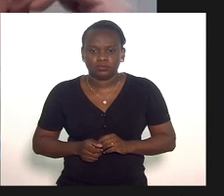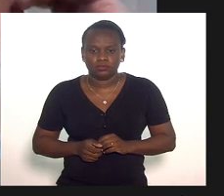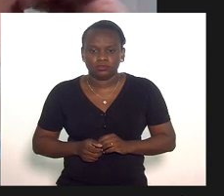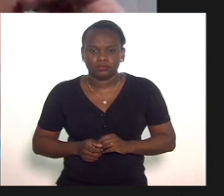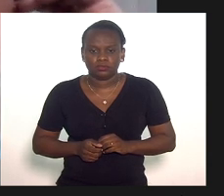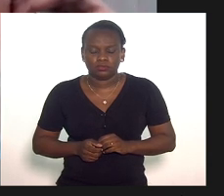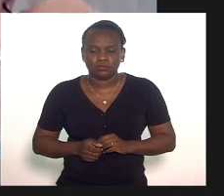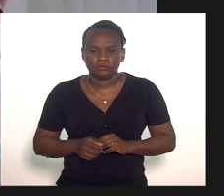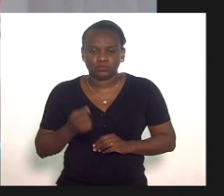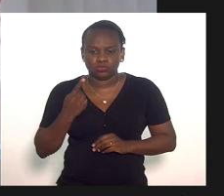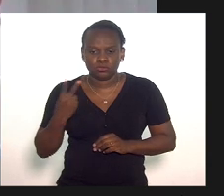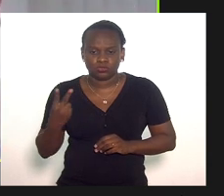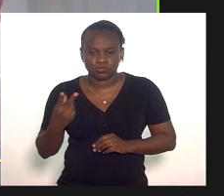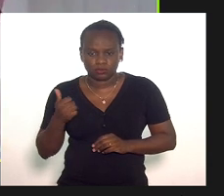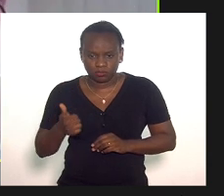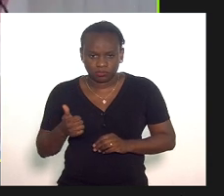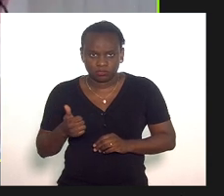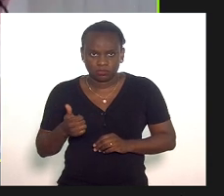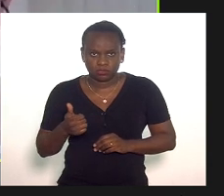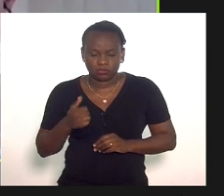um dois foi